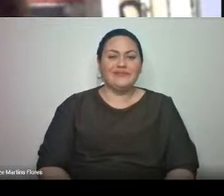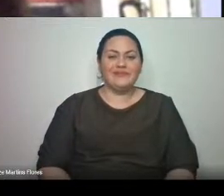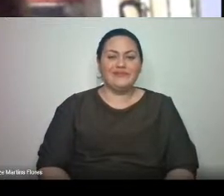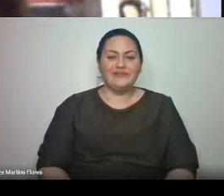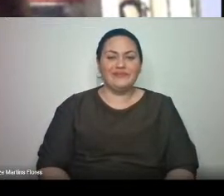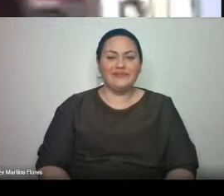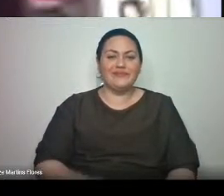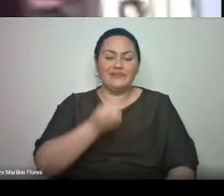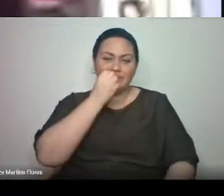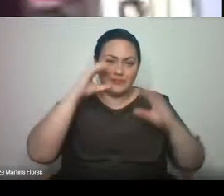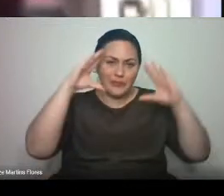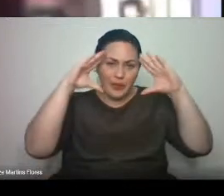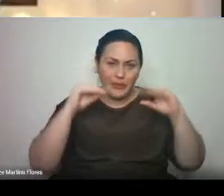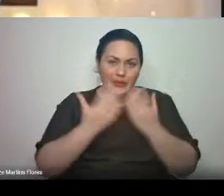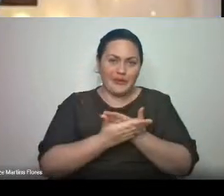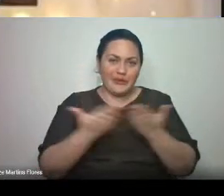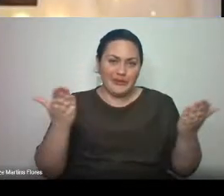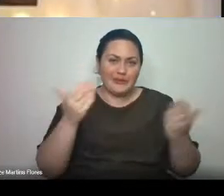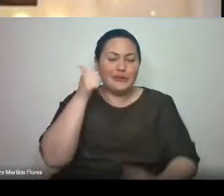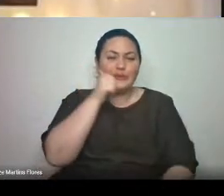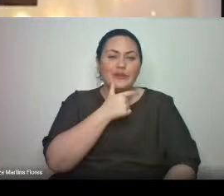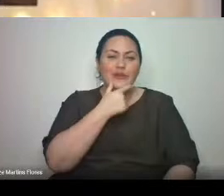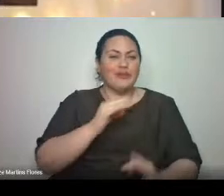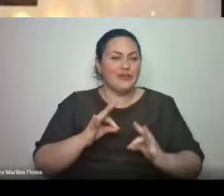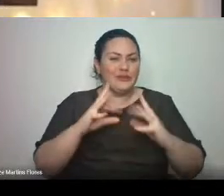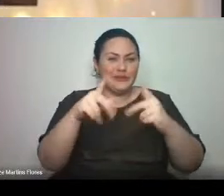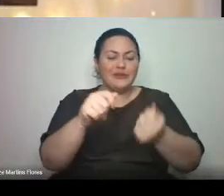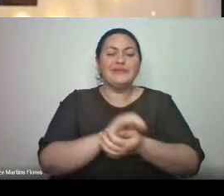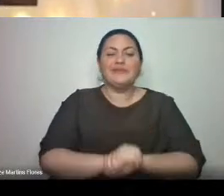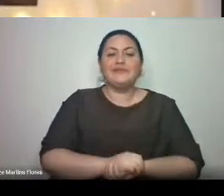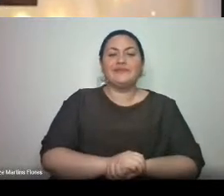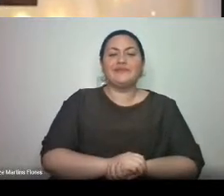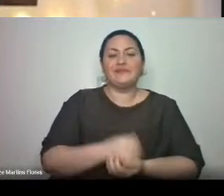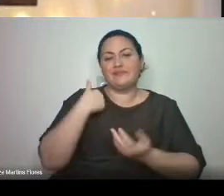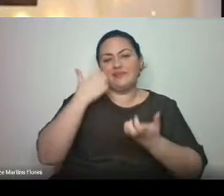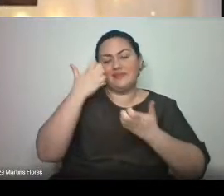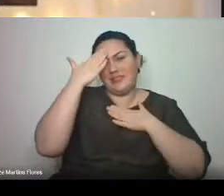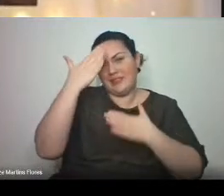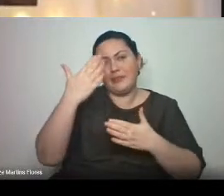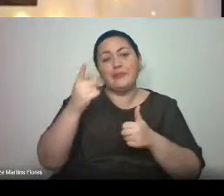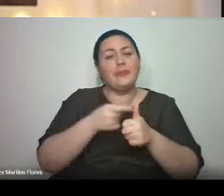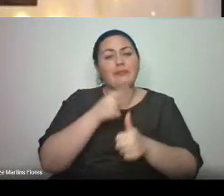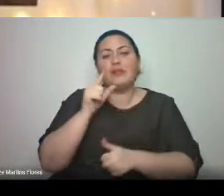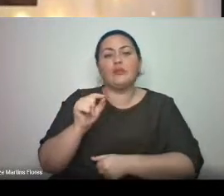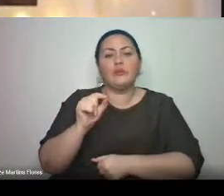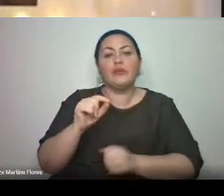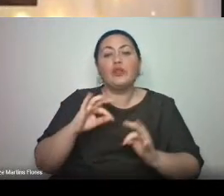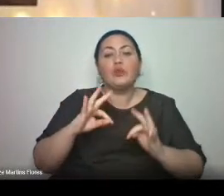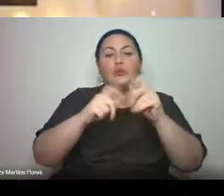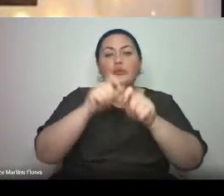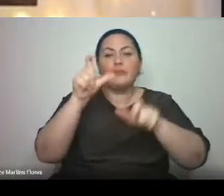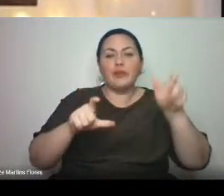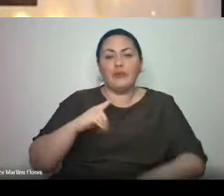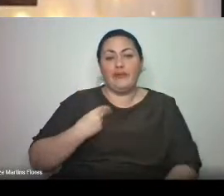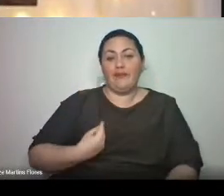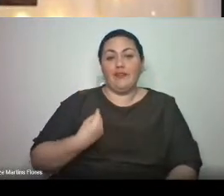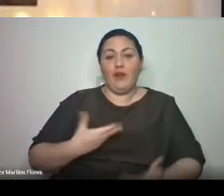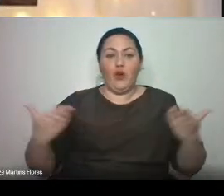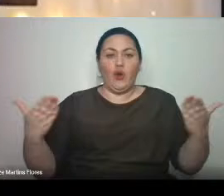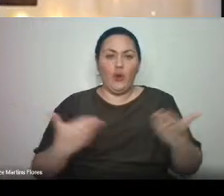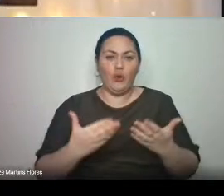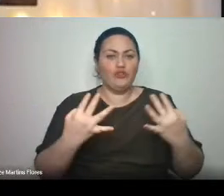Boa noite a todos e todas. Eu gostaria de agradecer primeiramente a todos que estão aqui hoje nos prestigiando.